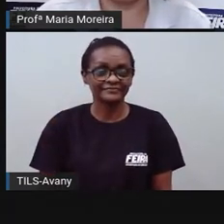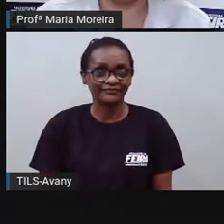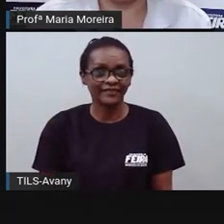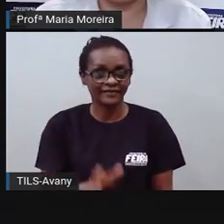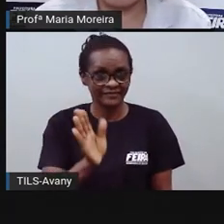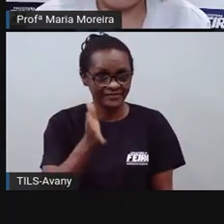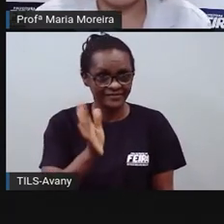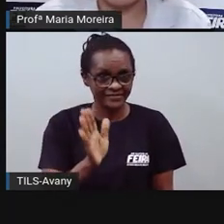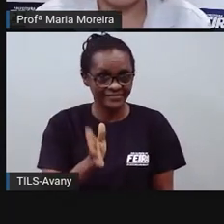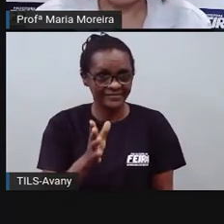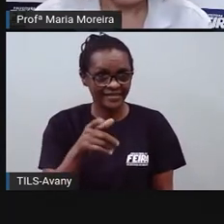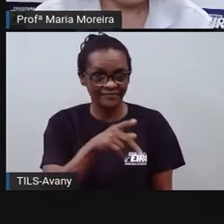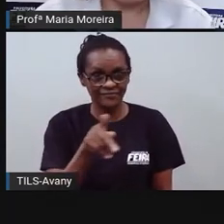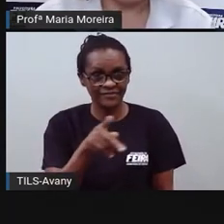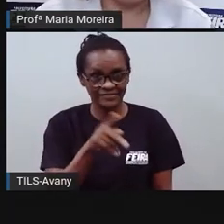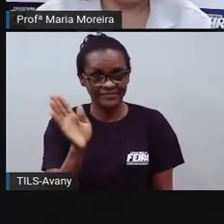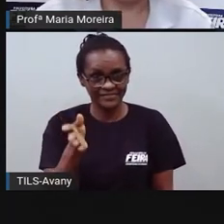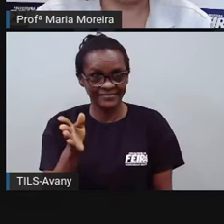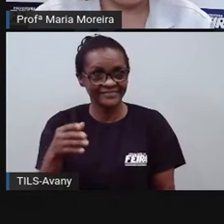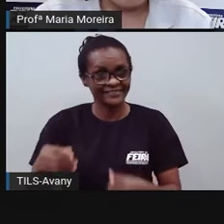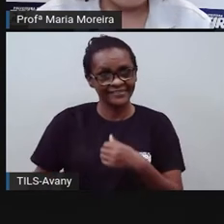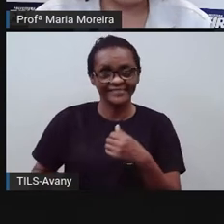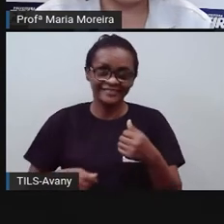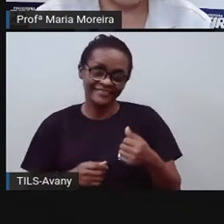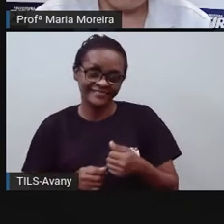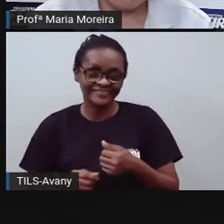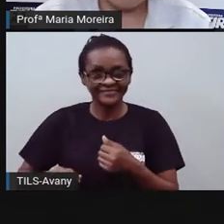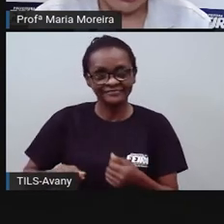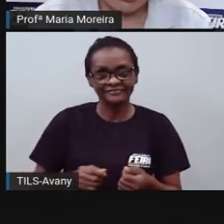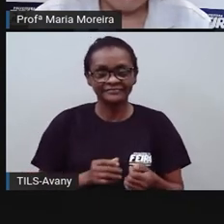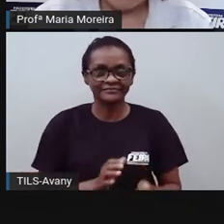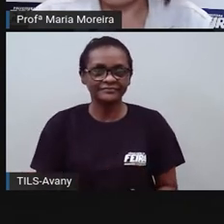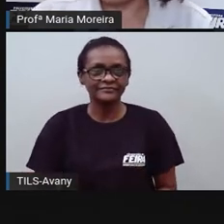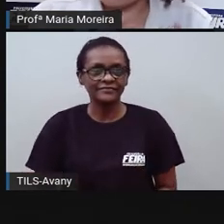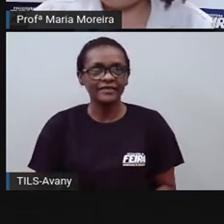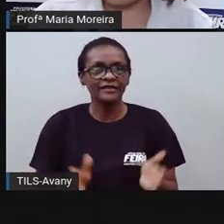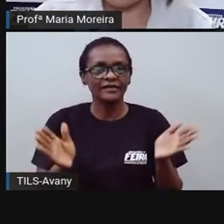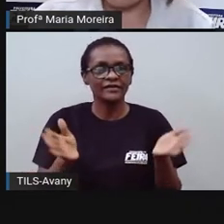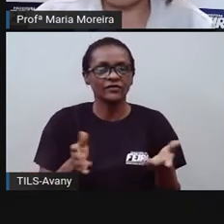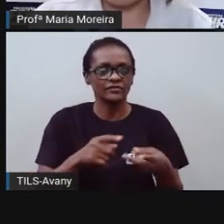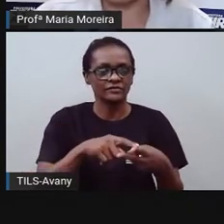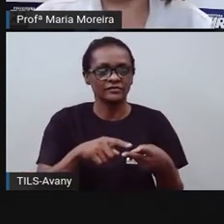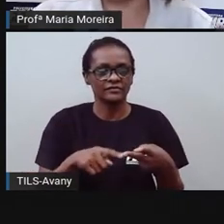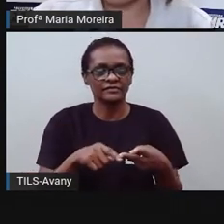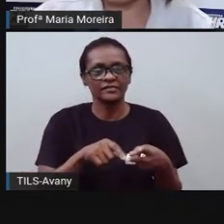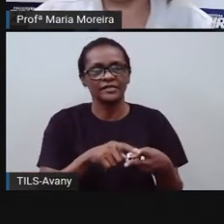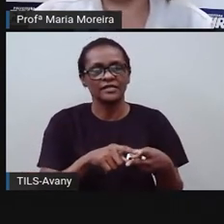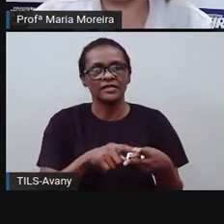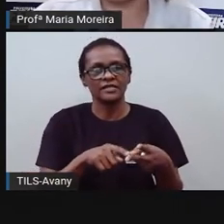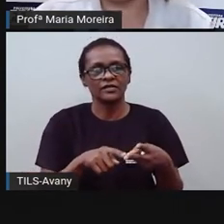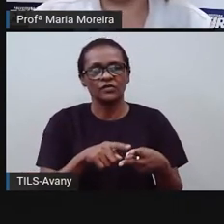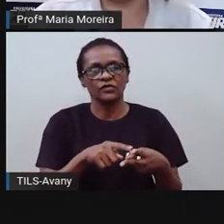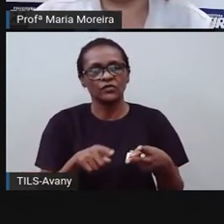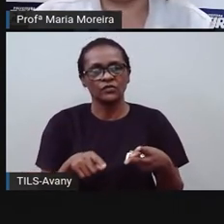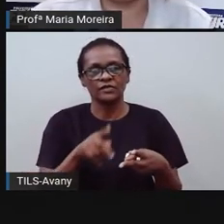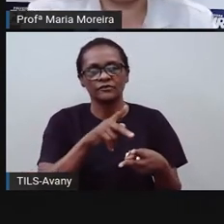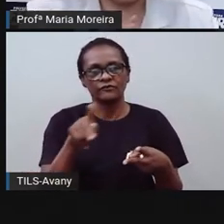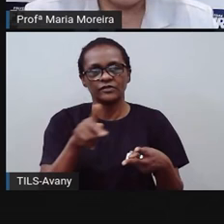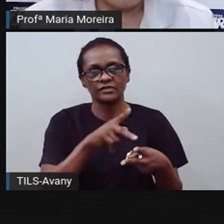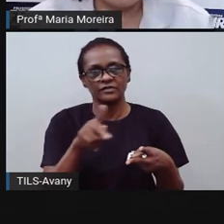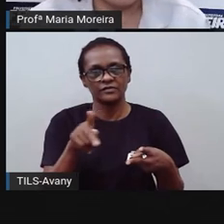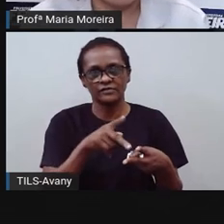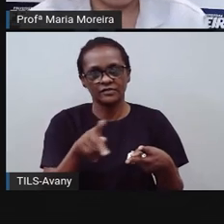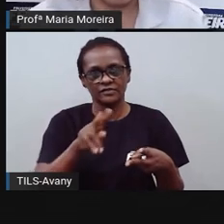deu de mico por esses dias, né? A gente já faz o seguinte, a pega a Pró Suzana e Provânia, que é o certo, na verdade, que elas estão devendo pular corda para a gente.